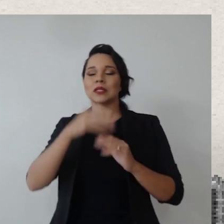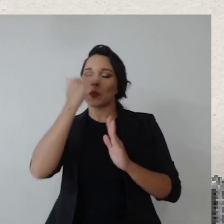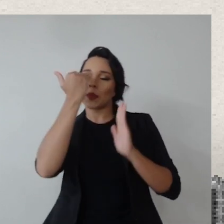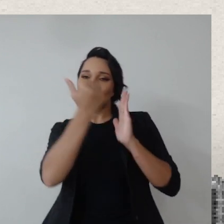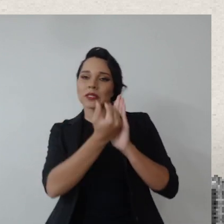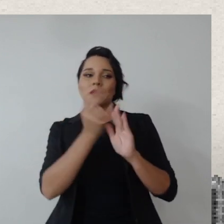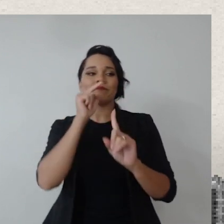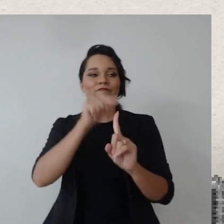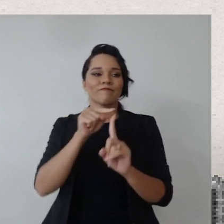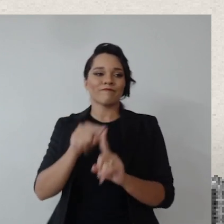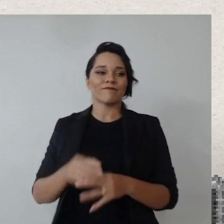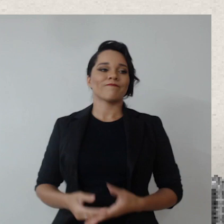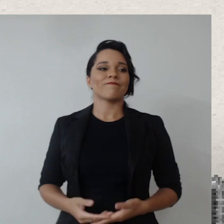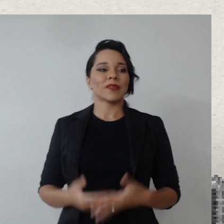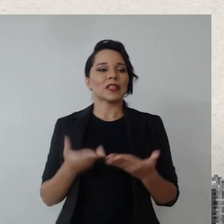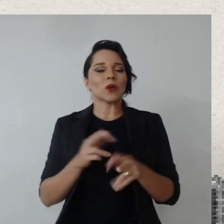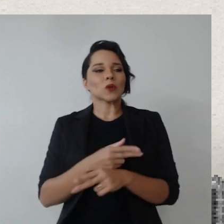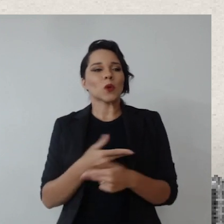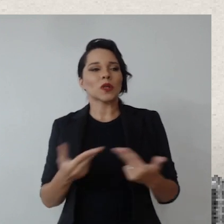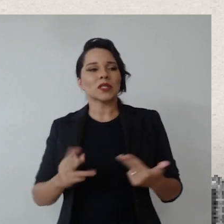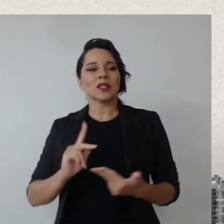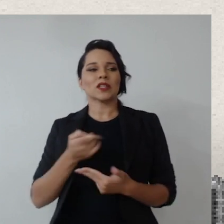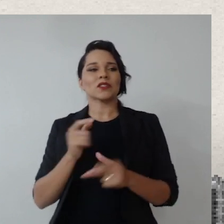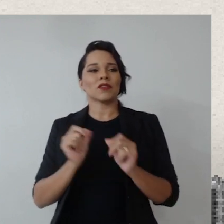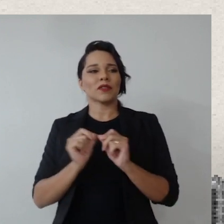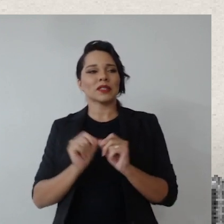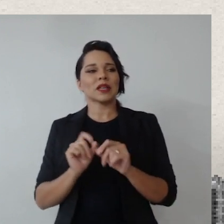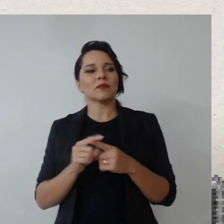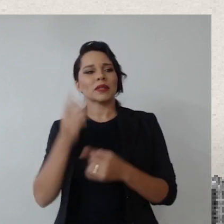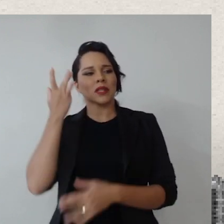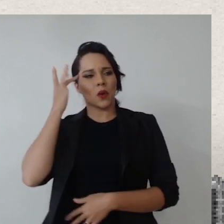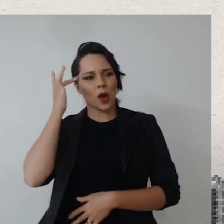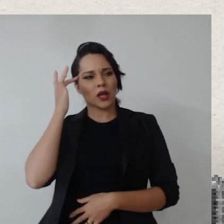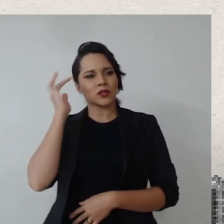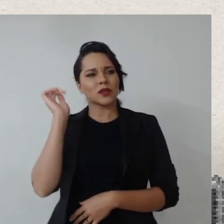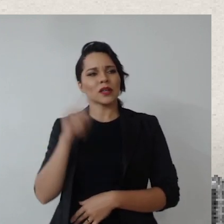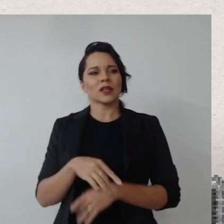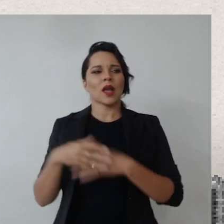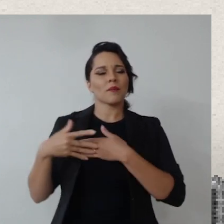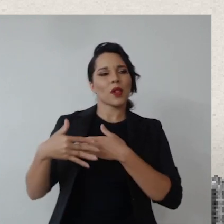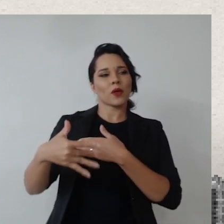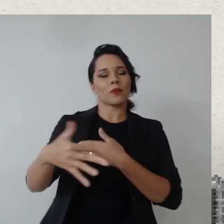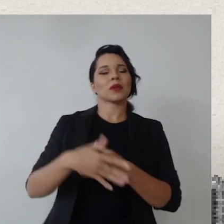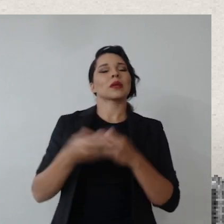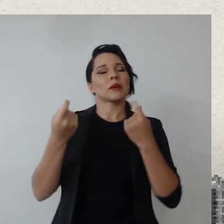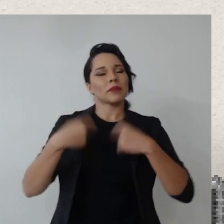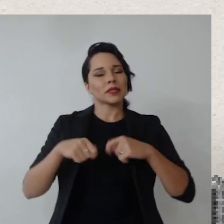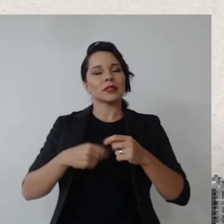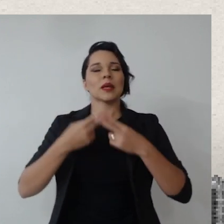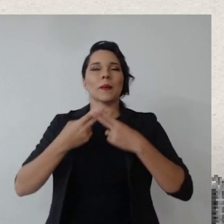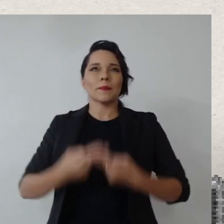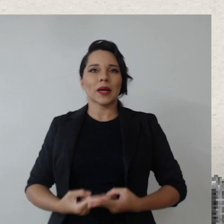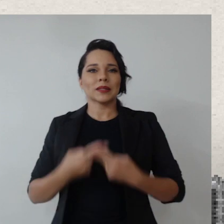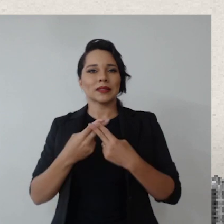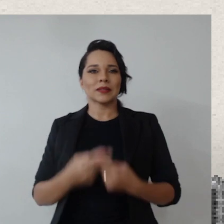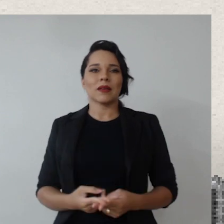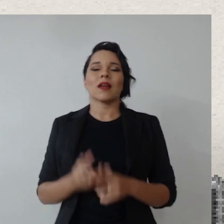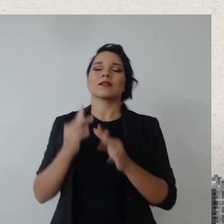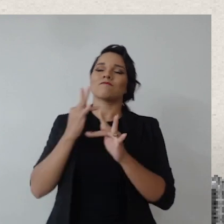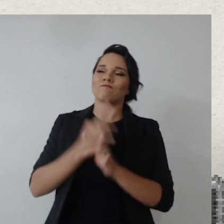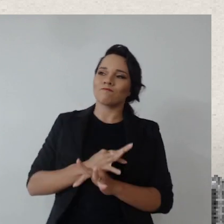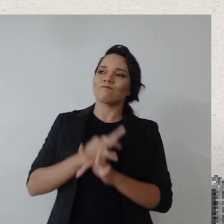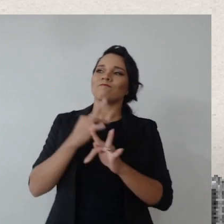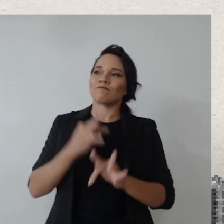cumprir as metas, assim, são coisinhas que a gente vai fazendo, mas que eu acho que é a longo prazo, a gente tem que ter um pouquinho de paciência e de